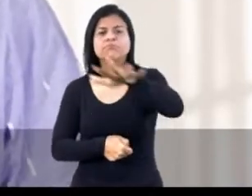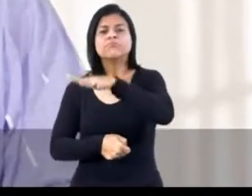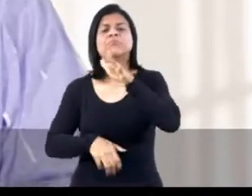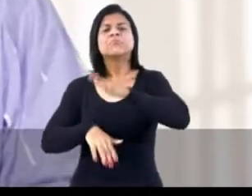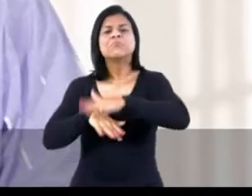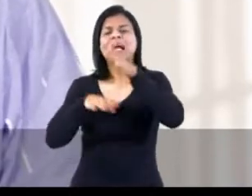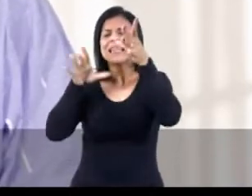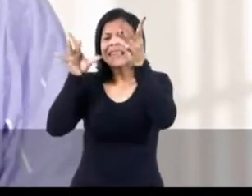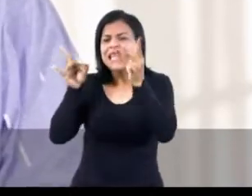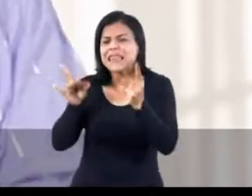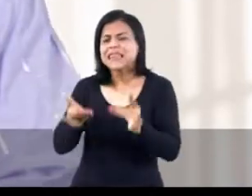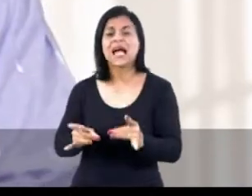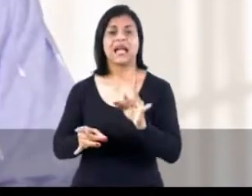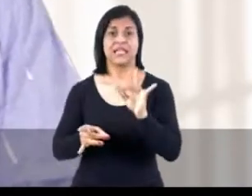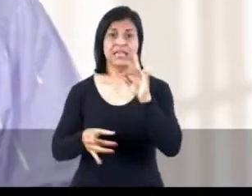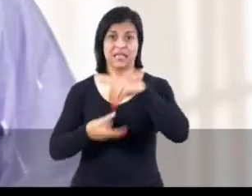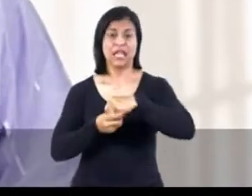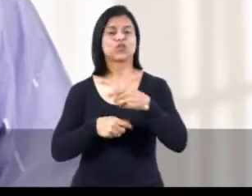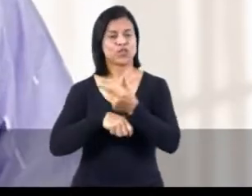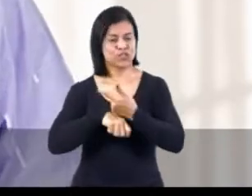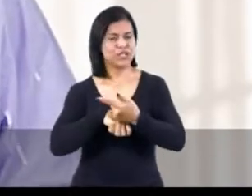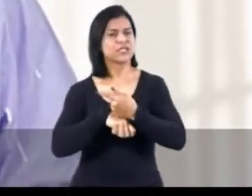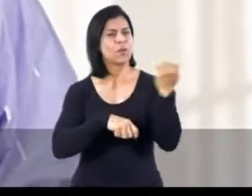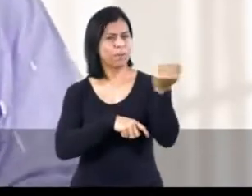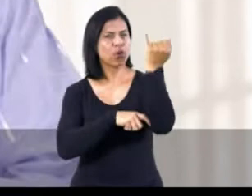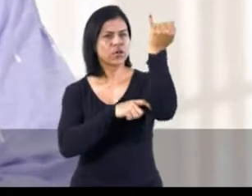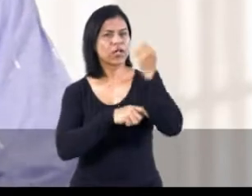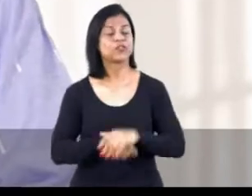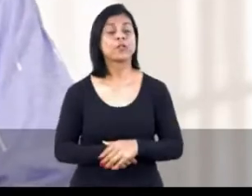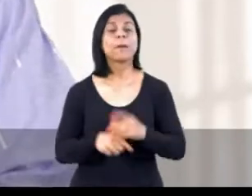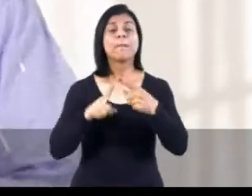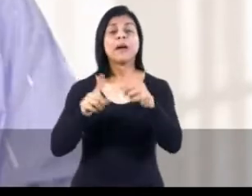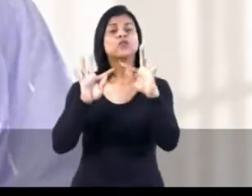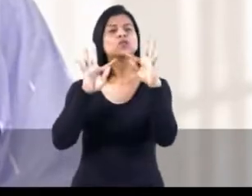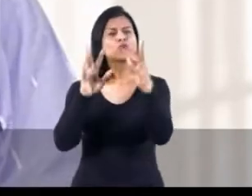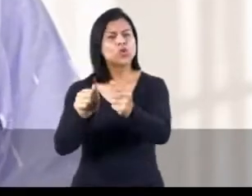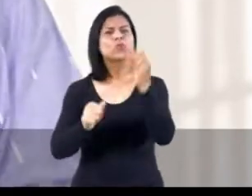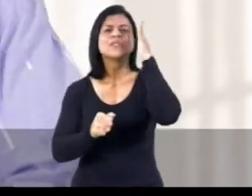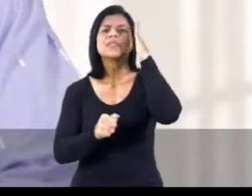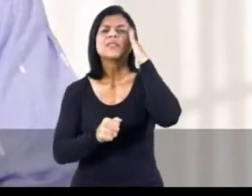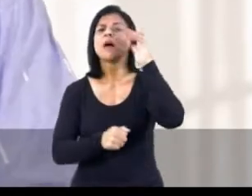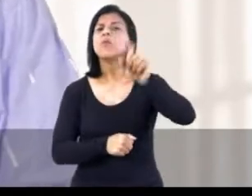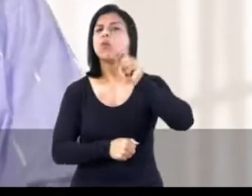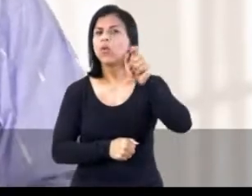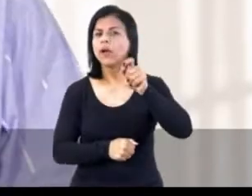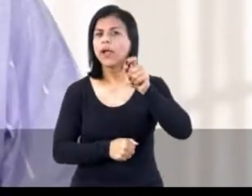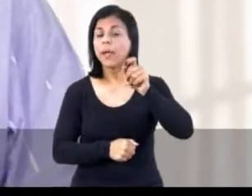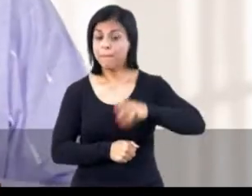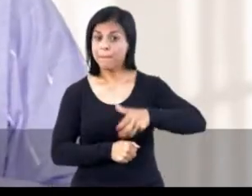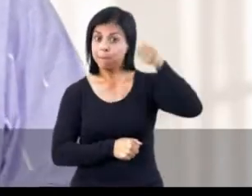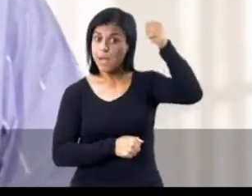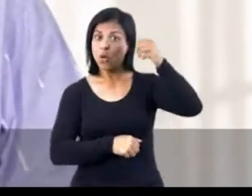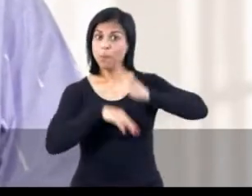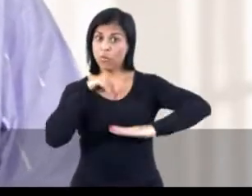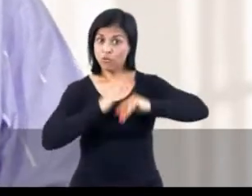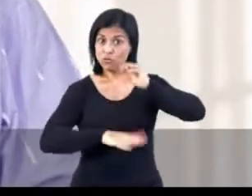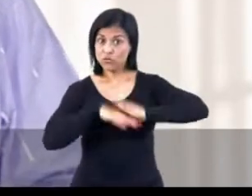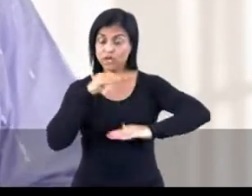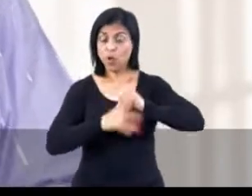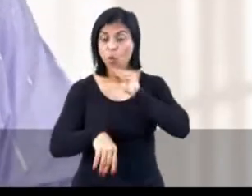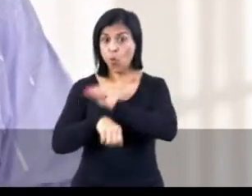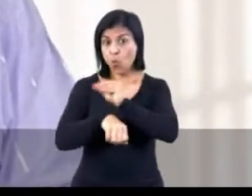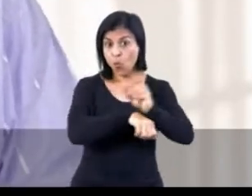mais delicadas da gestão pública. Mas todos sabem que não tem melhor profissional